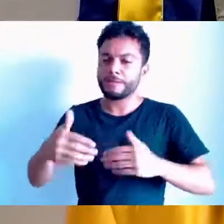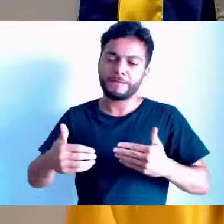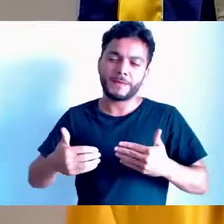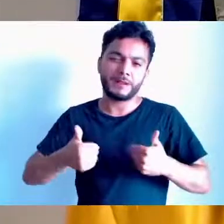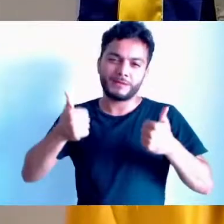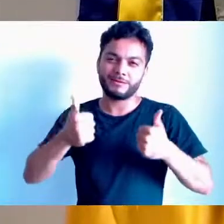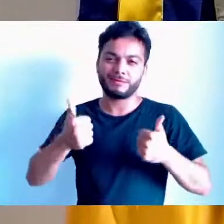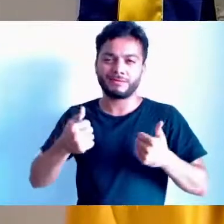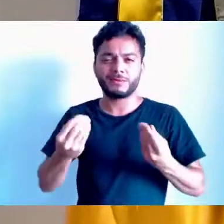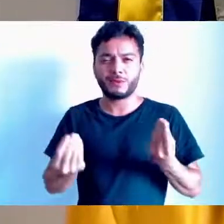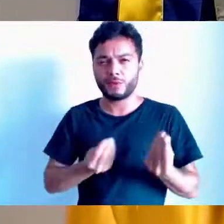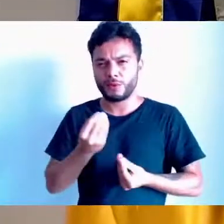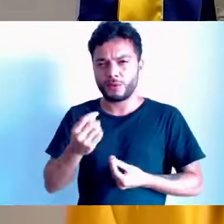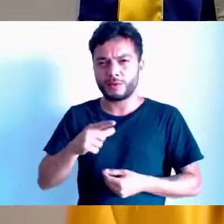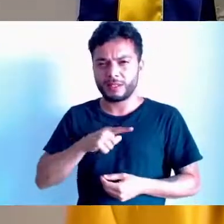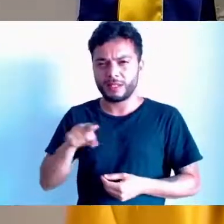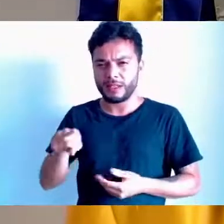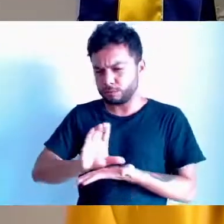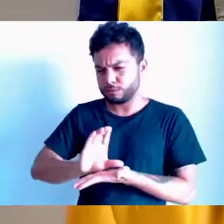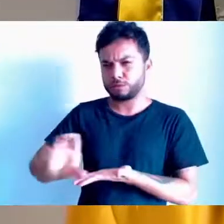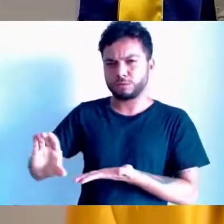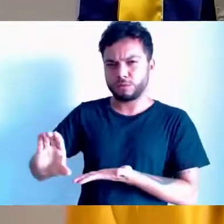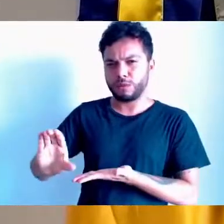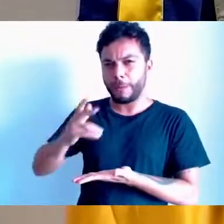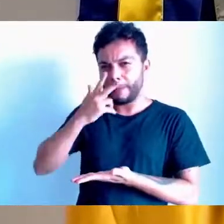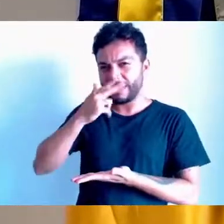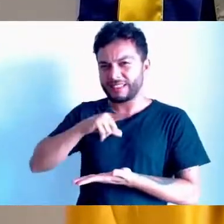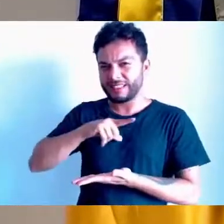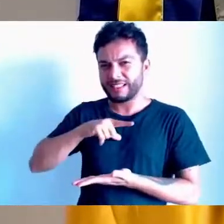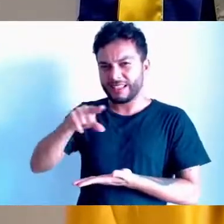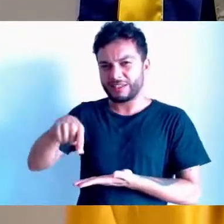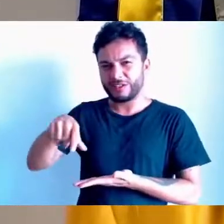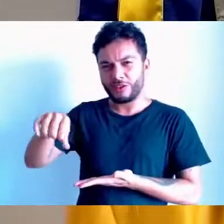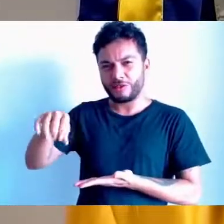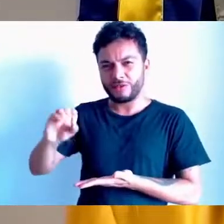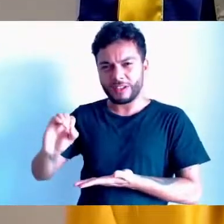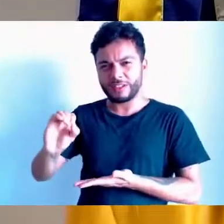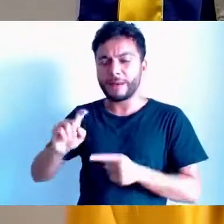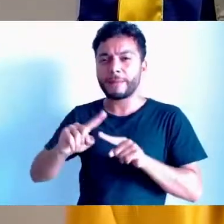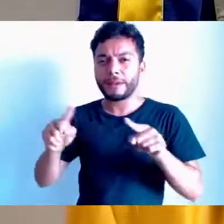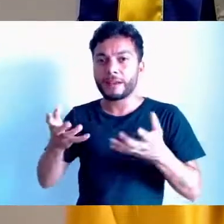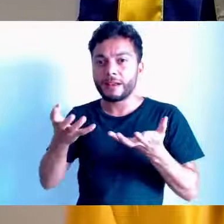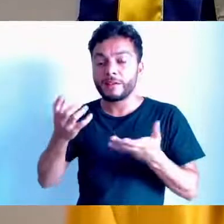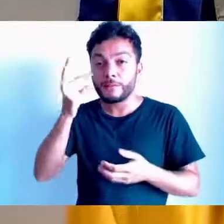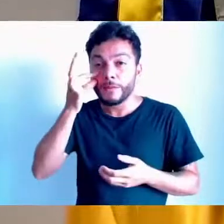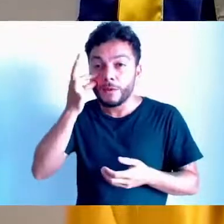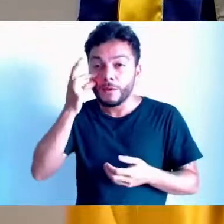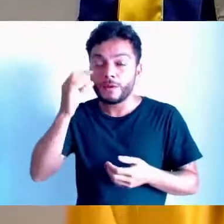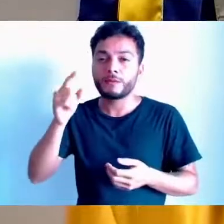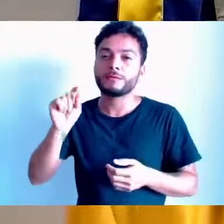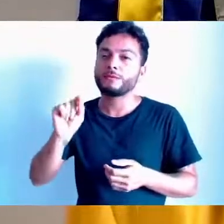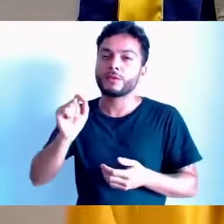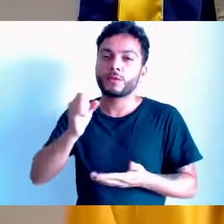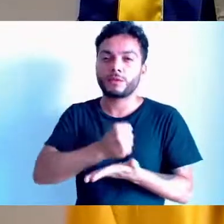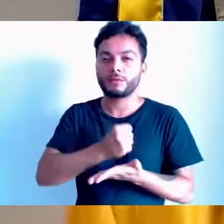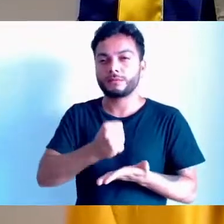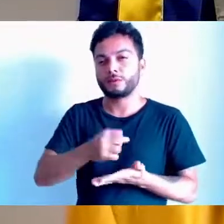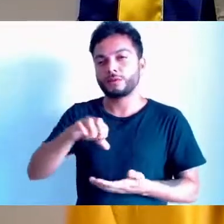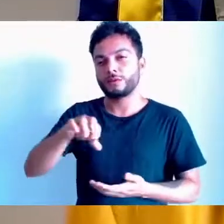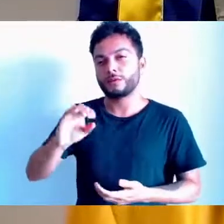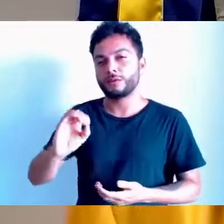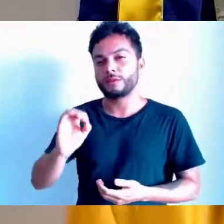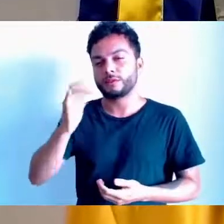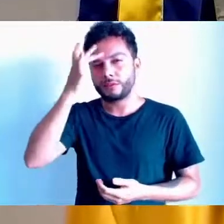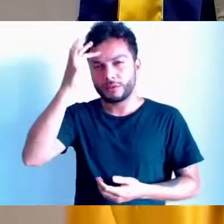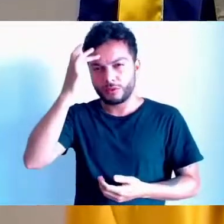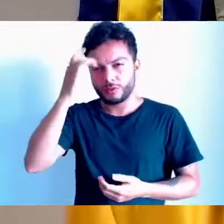sei por que eles não mandam a documentação. Quero ver os contratos desse 90. Mas nós temos como descobrir, aliás, já estamos descobrindo, mais